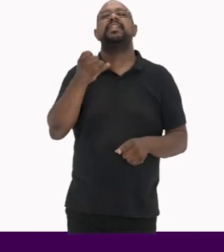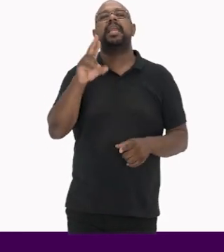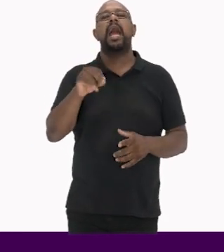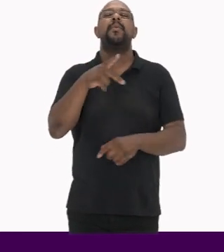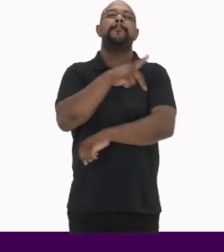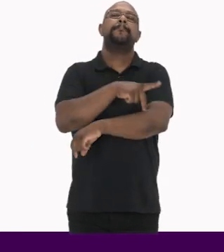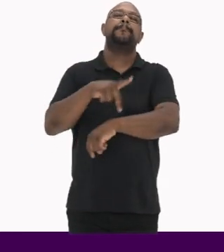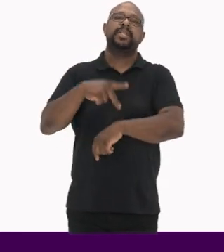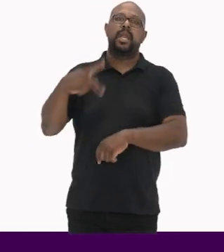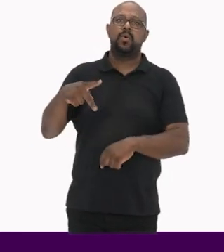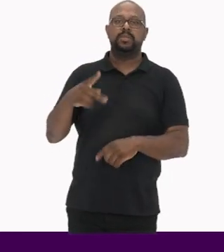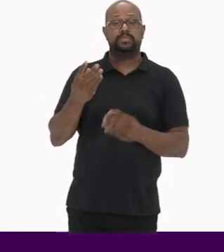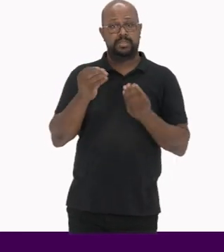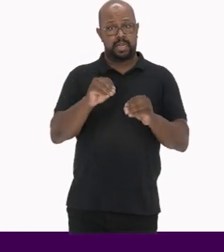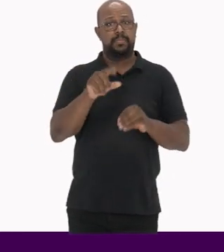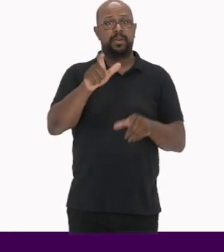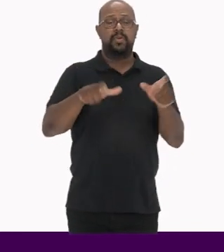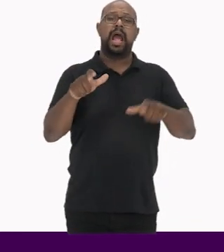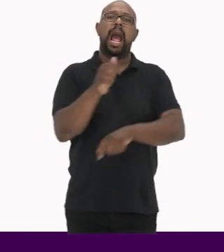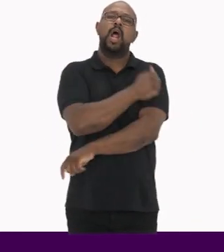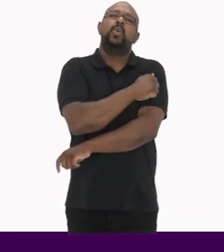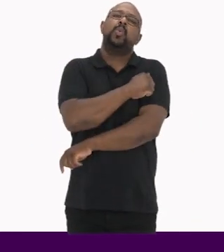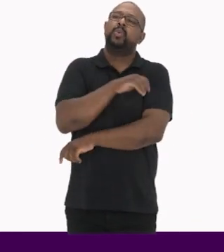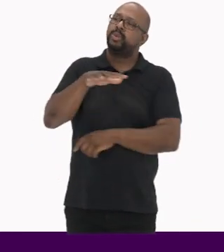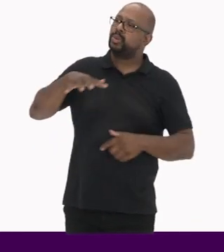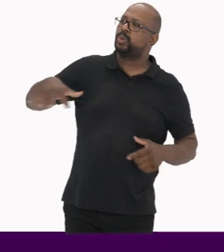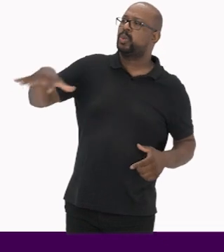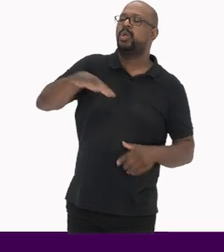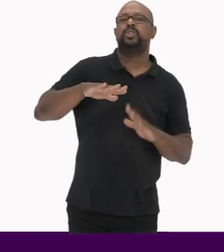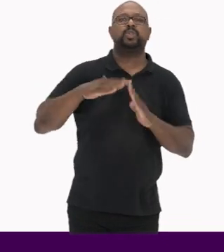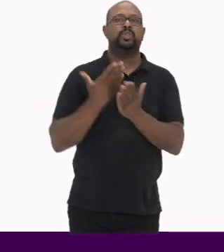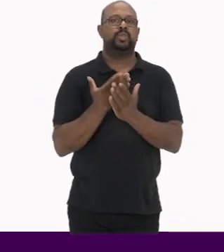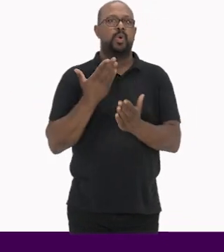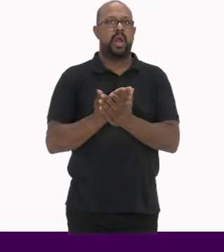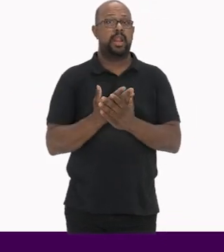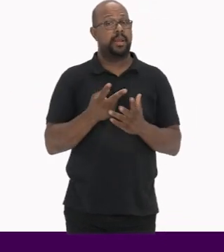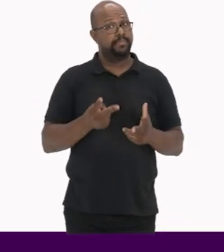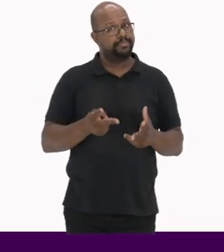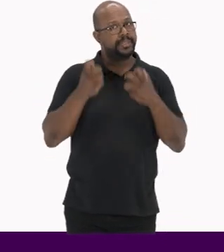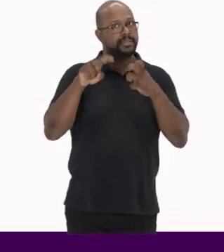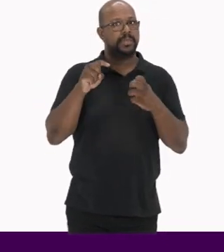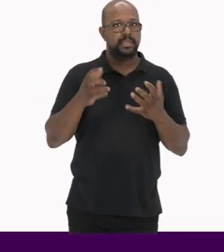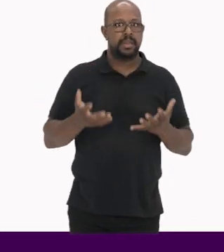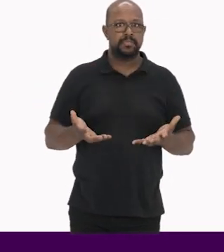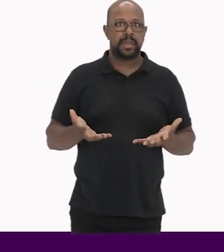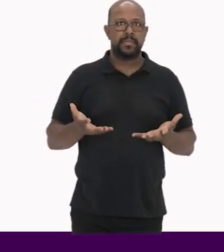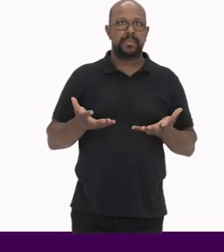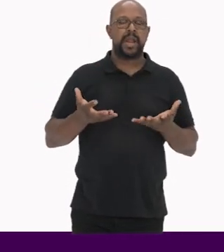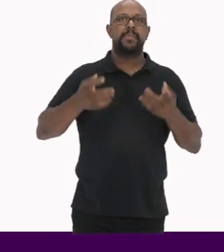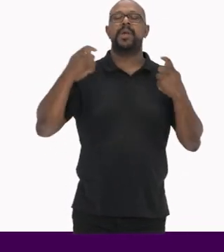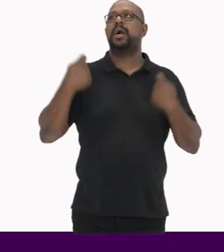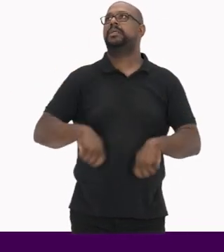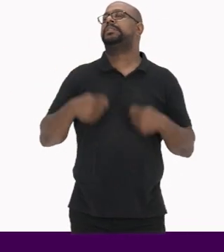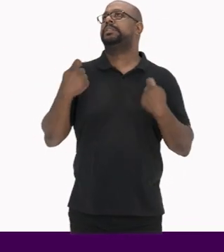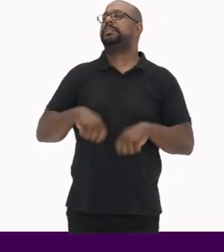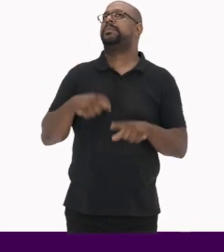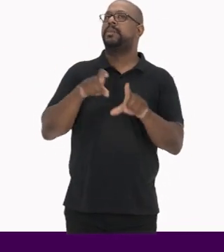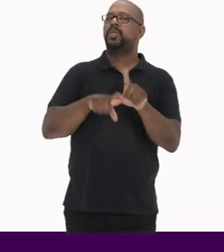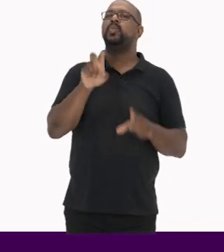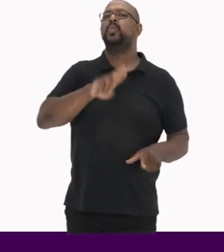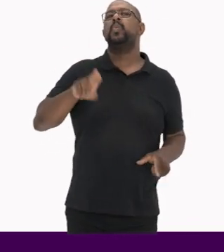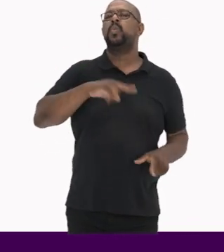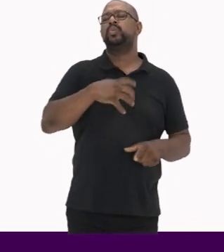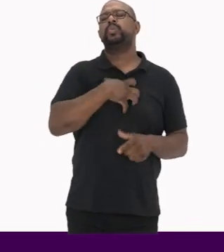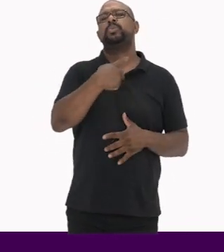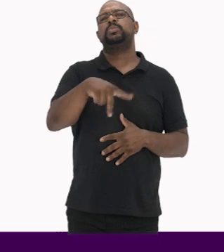pedagógico Aplicado pelos estudantes no entorno de suas escolas Percebendo o crescimento da demanda e o